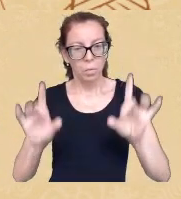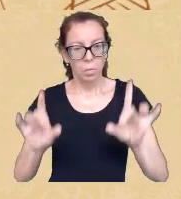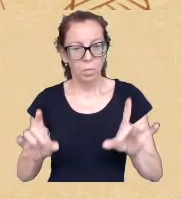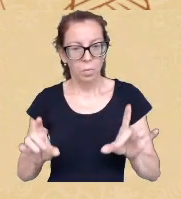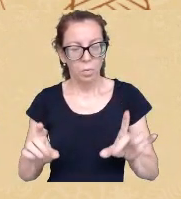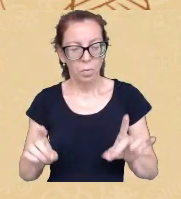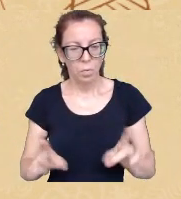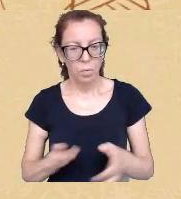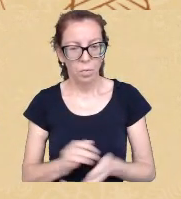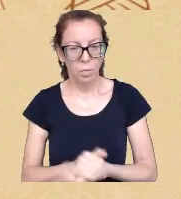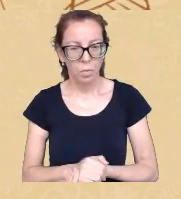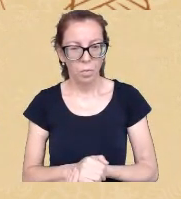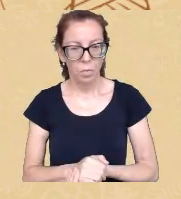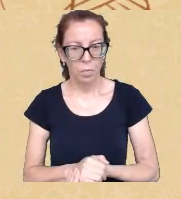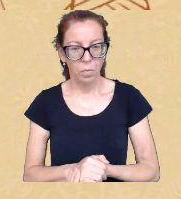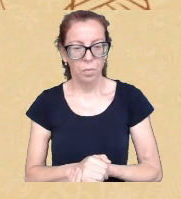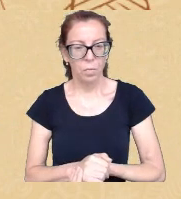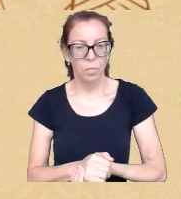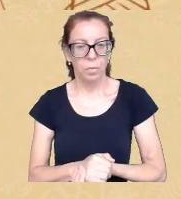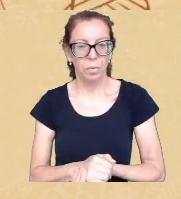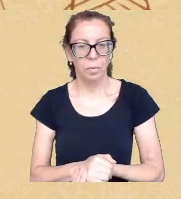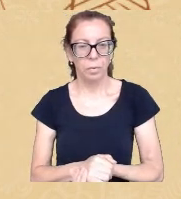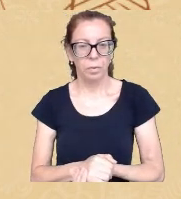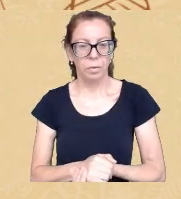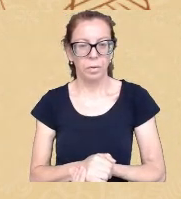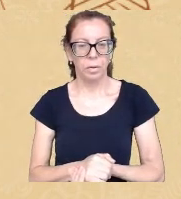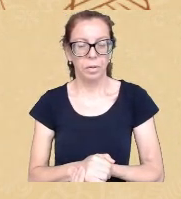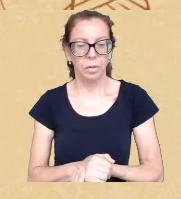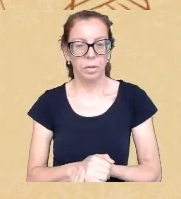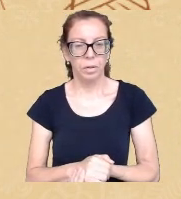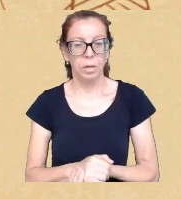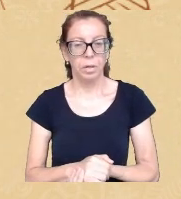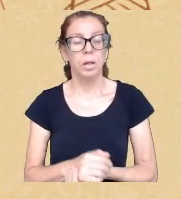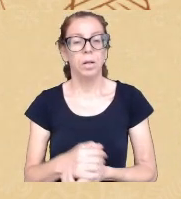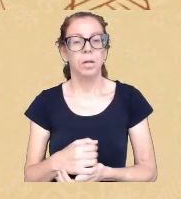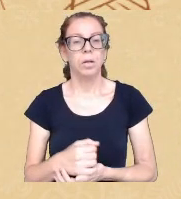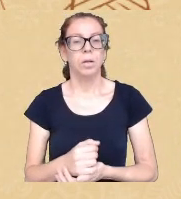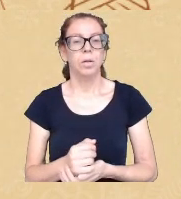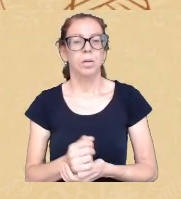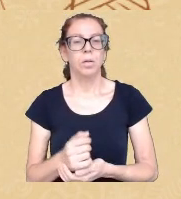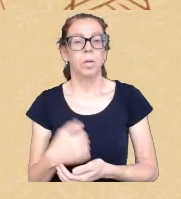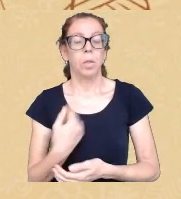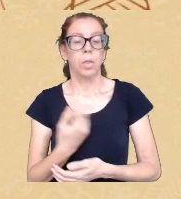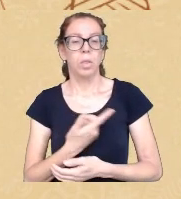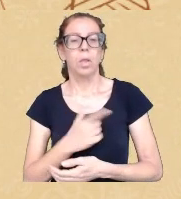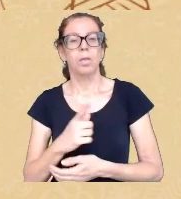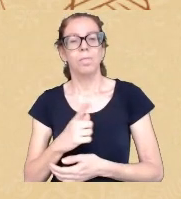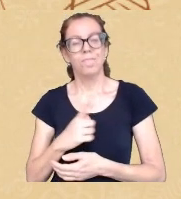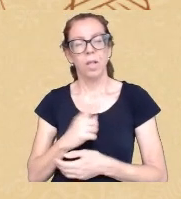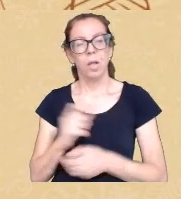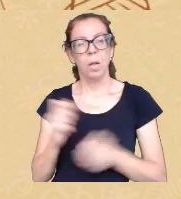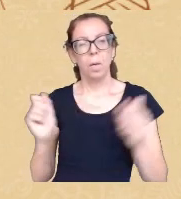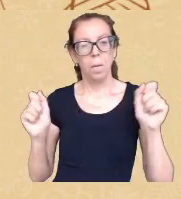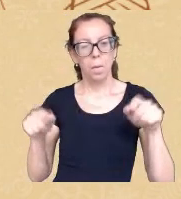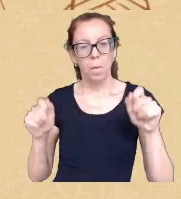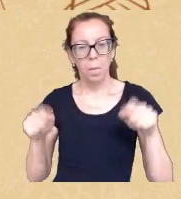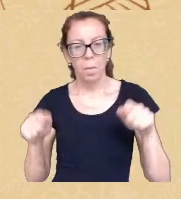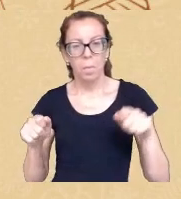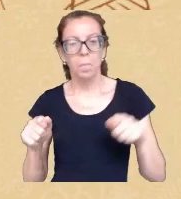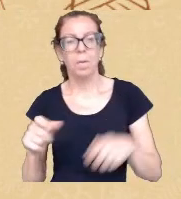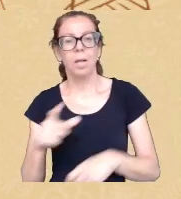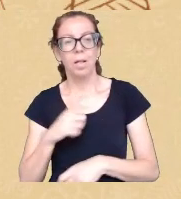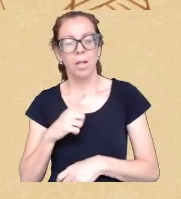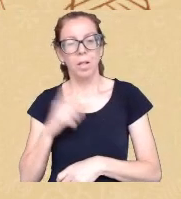nosso último dia a gente tem essa possibilidade essa potência de ouvir vocês duas é uma